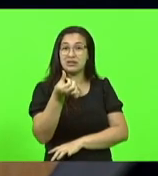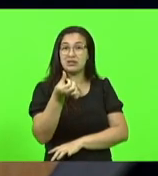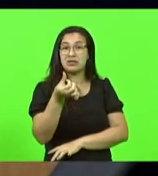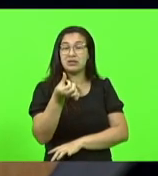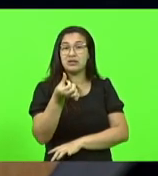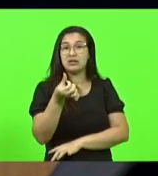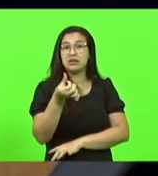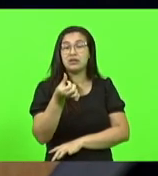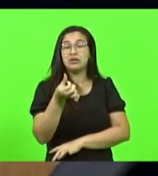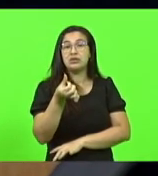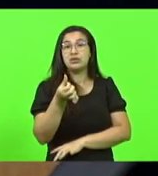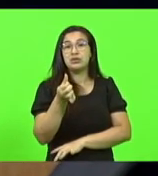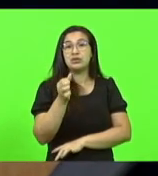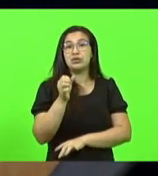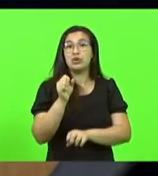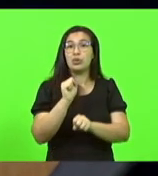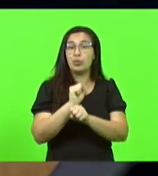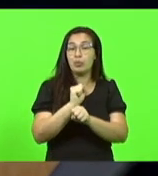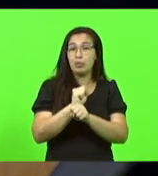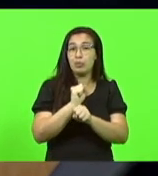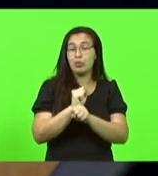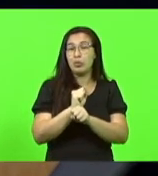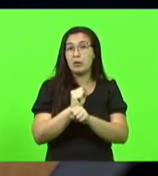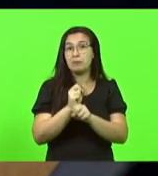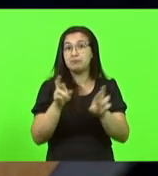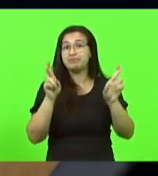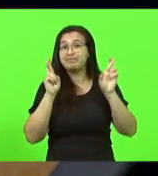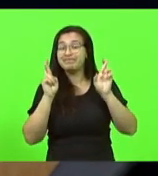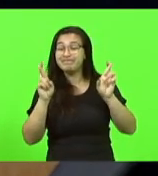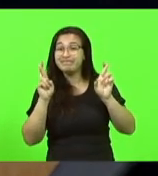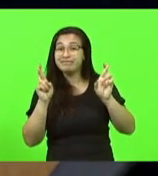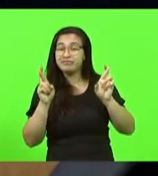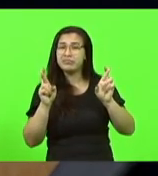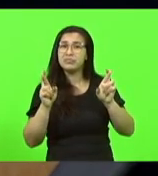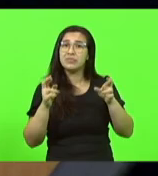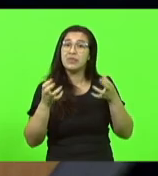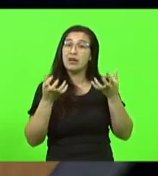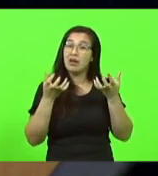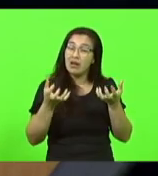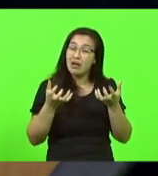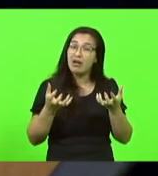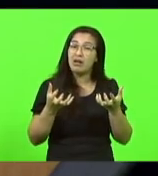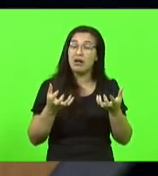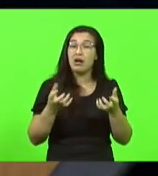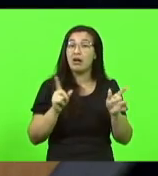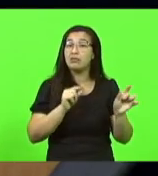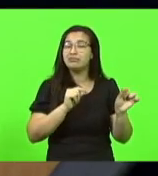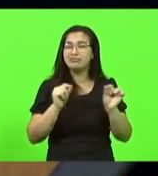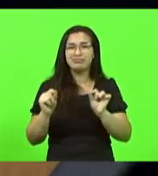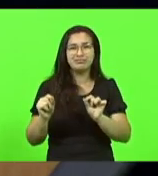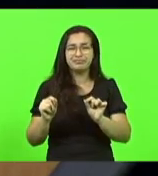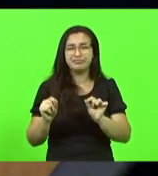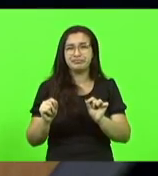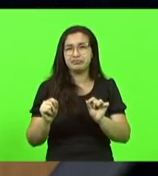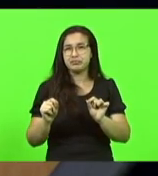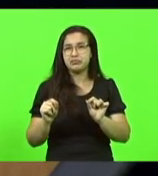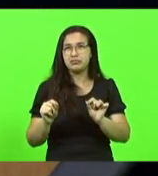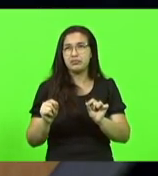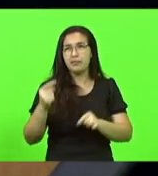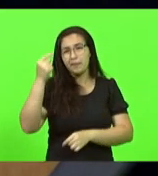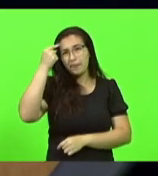meses. Nós temos a expectativa de que isso, de fato, se efetive, lembrando que há